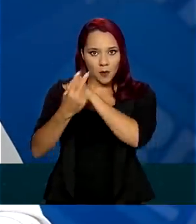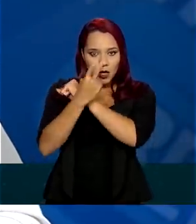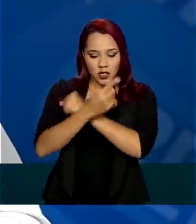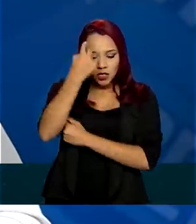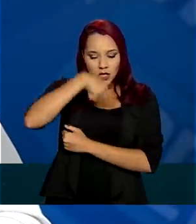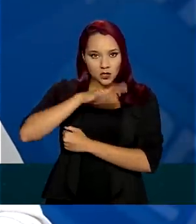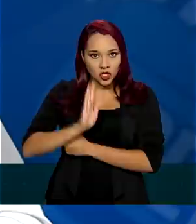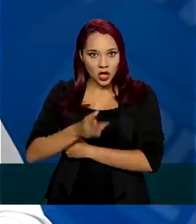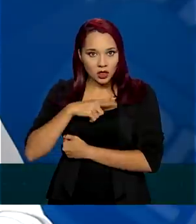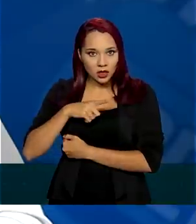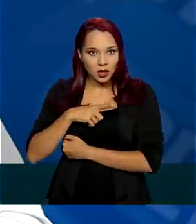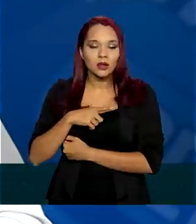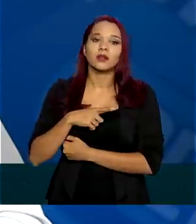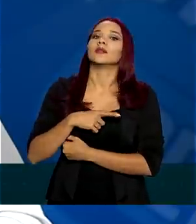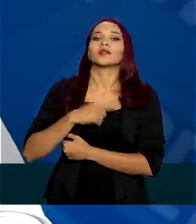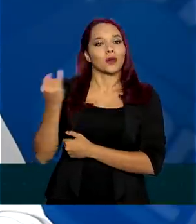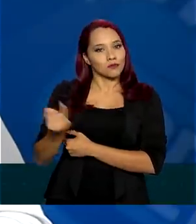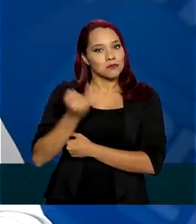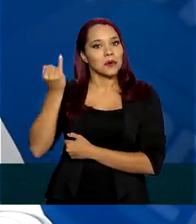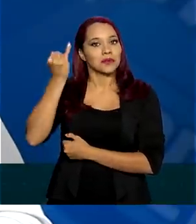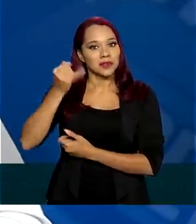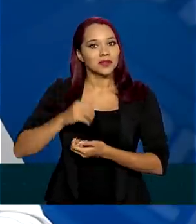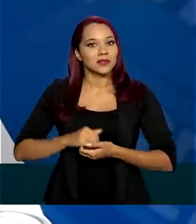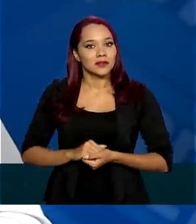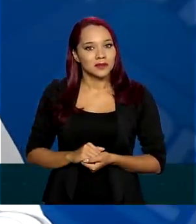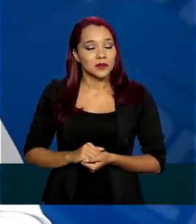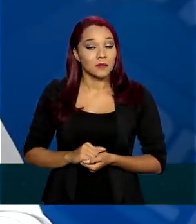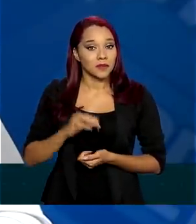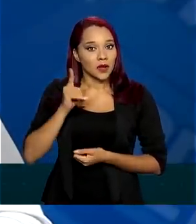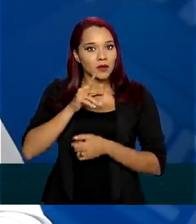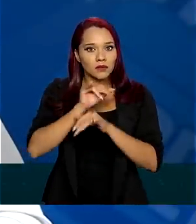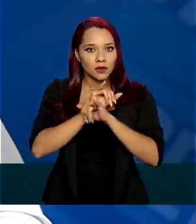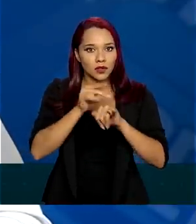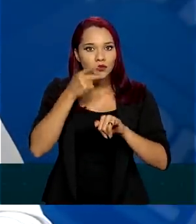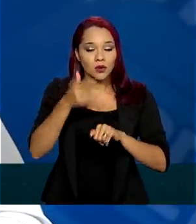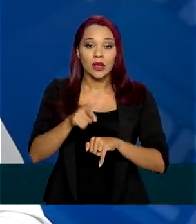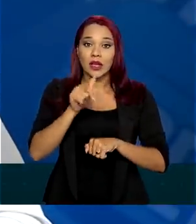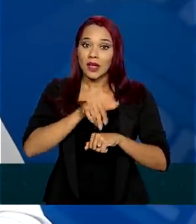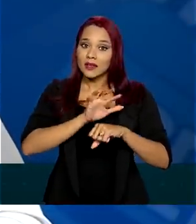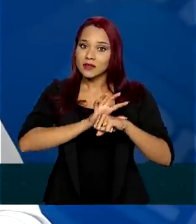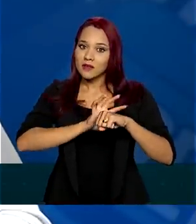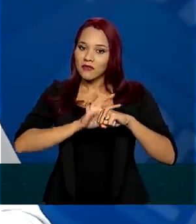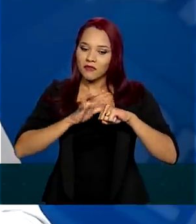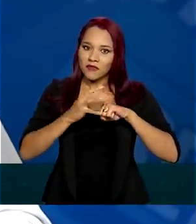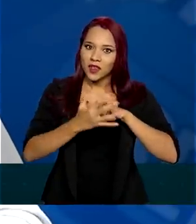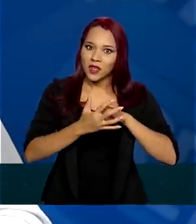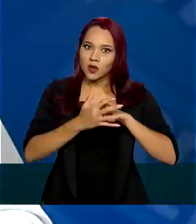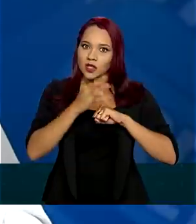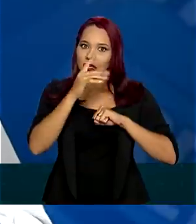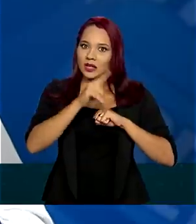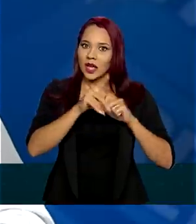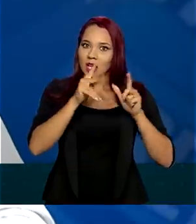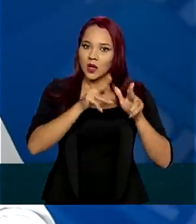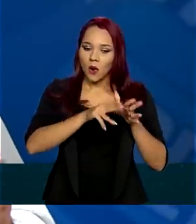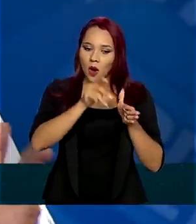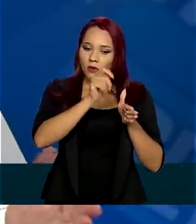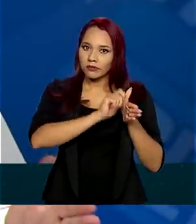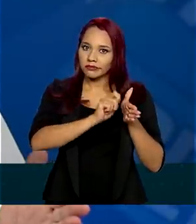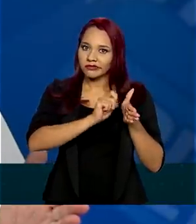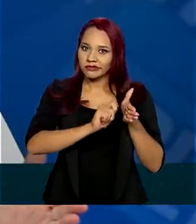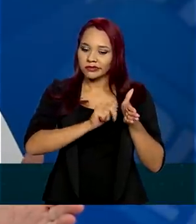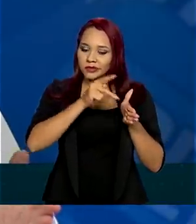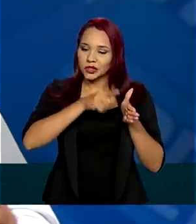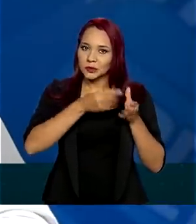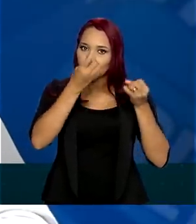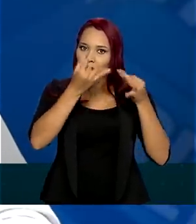vai ser muito importante. Volto a repetir, esse vírus está escrevendo a história natural da